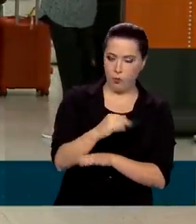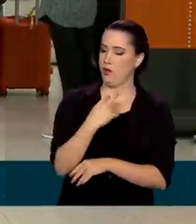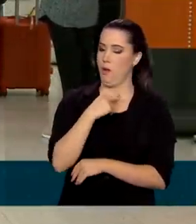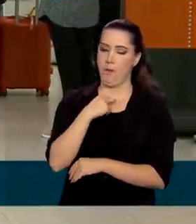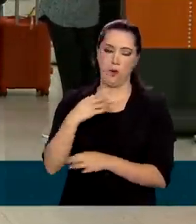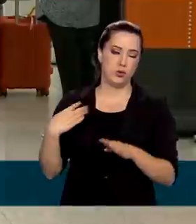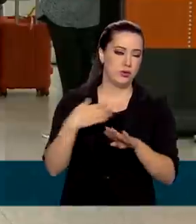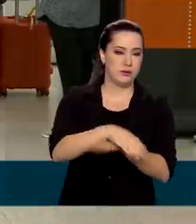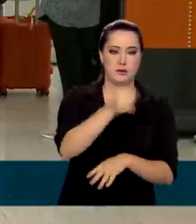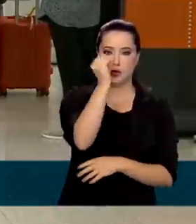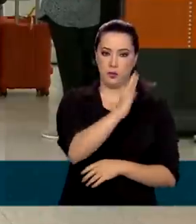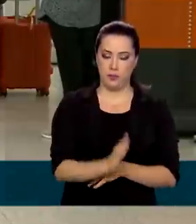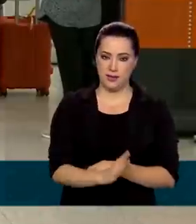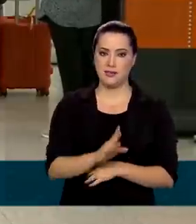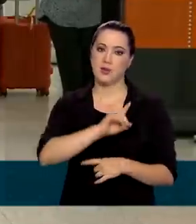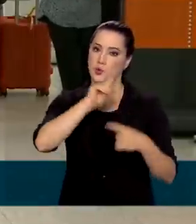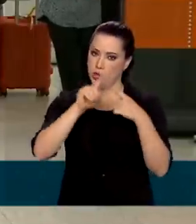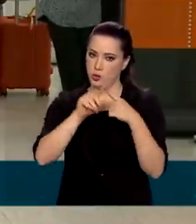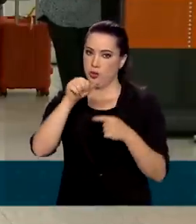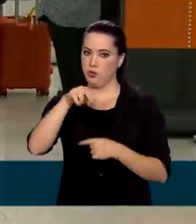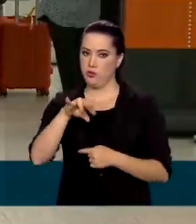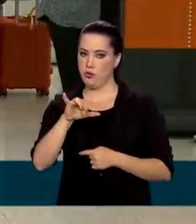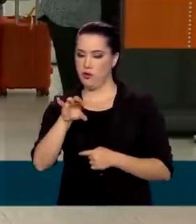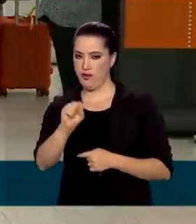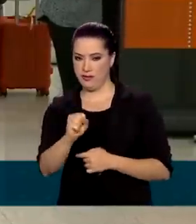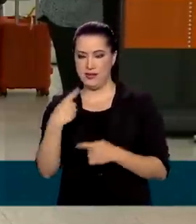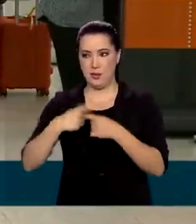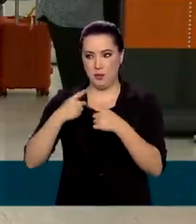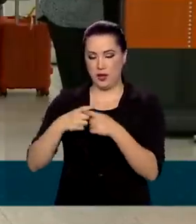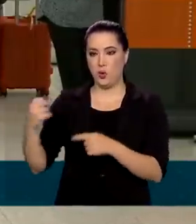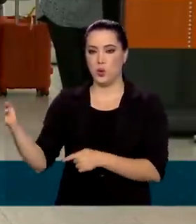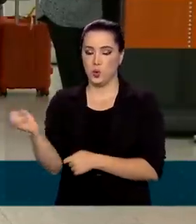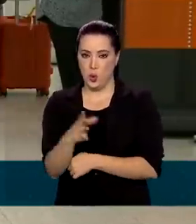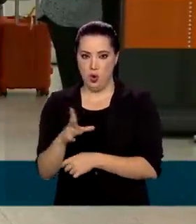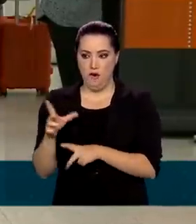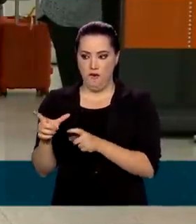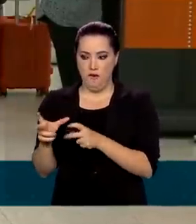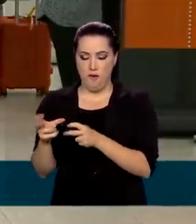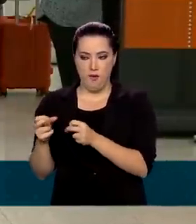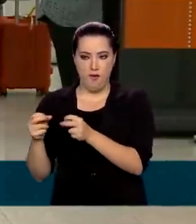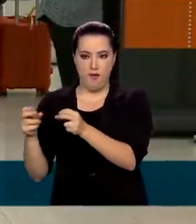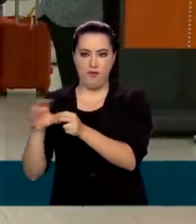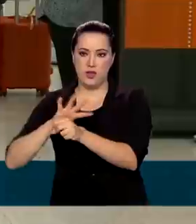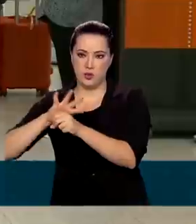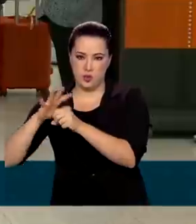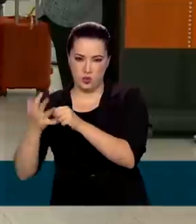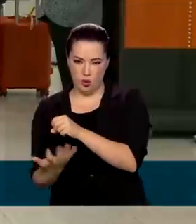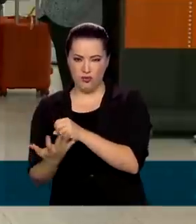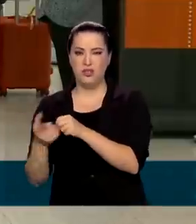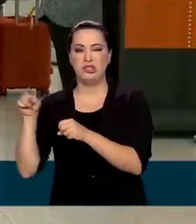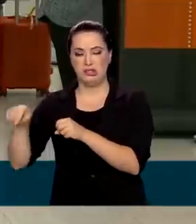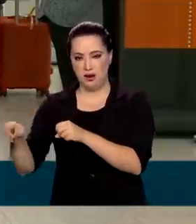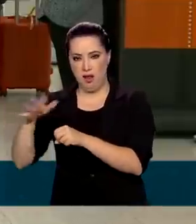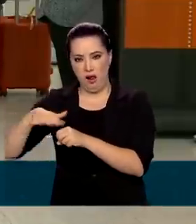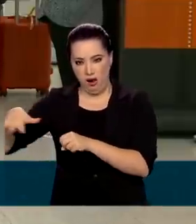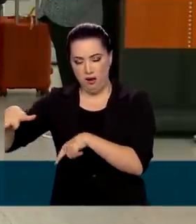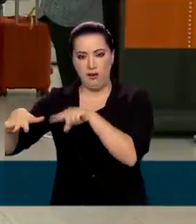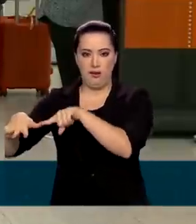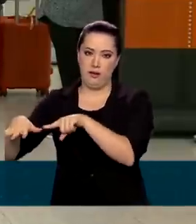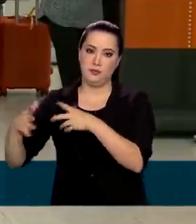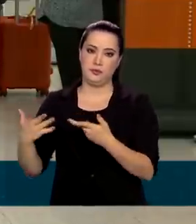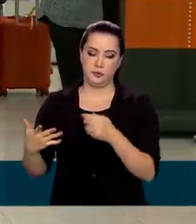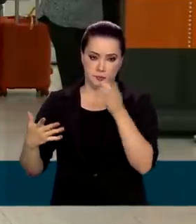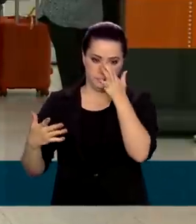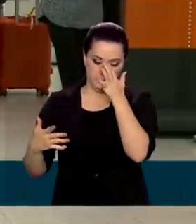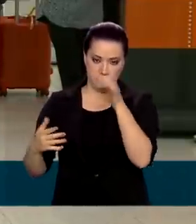Agência Nacional de Vigilância Sanitária, por causa de uma nova cepa do vírus Sars-CoV-2 que provoca a Covid-19.